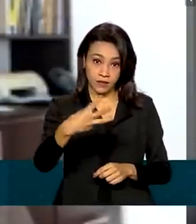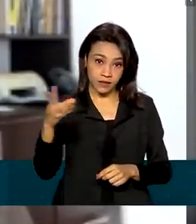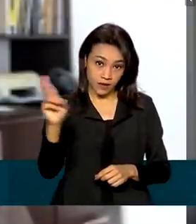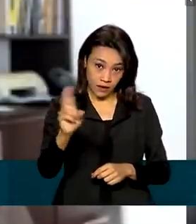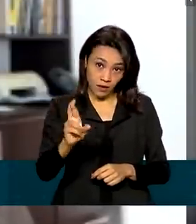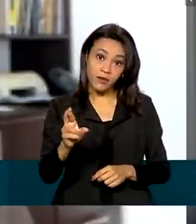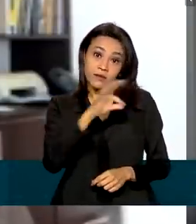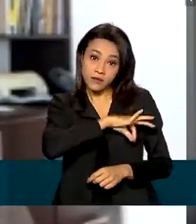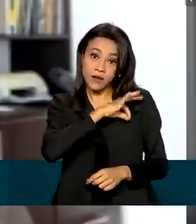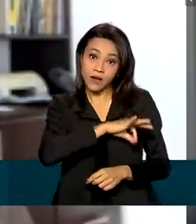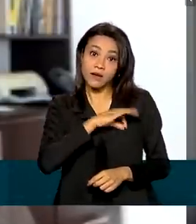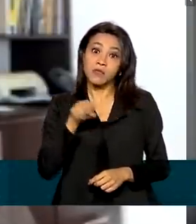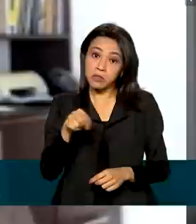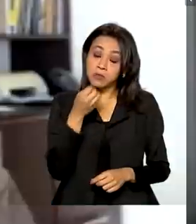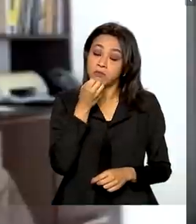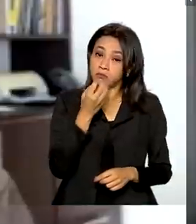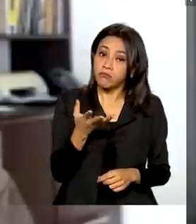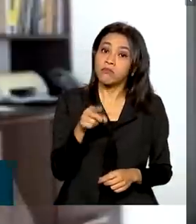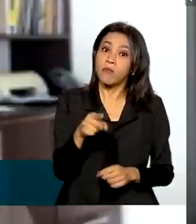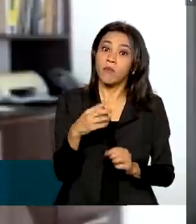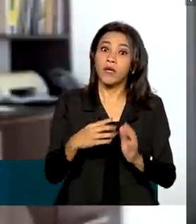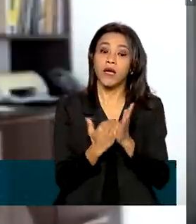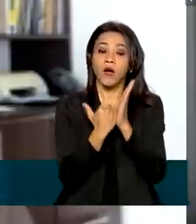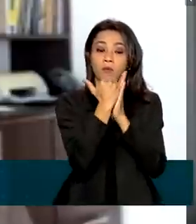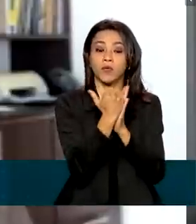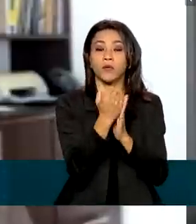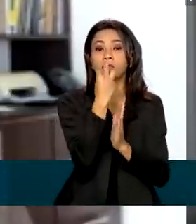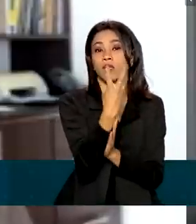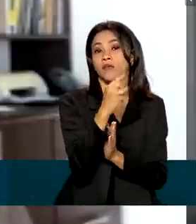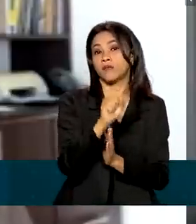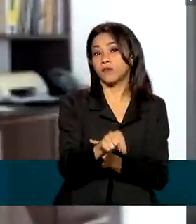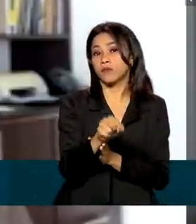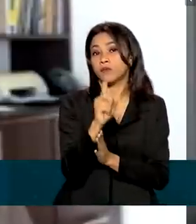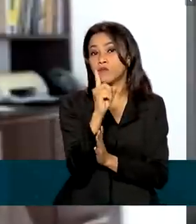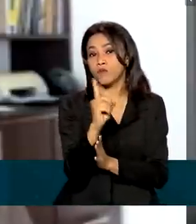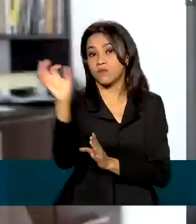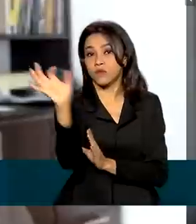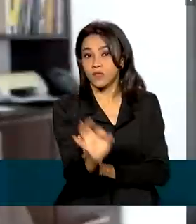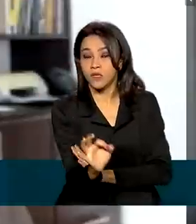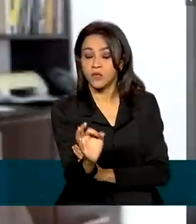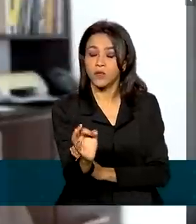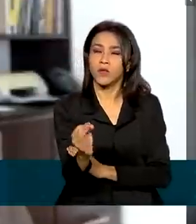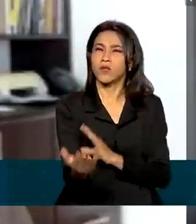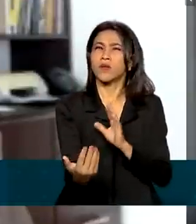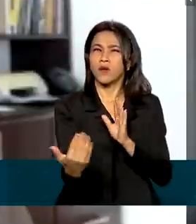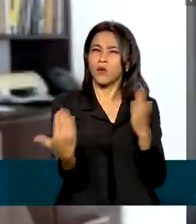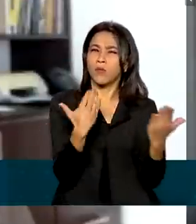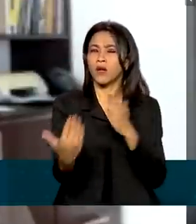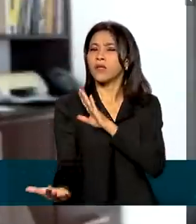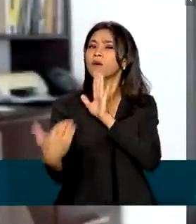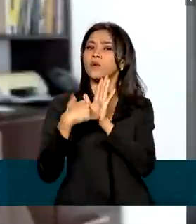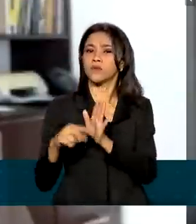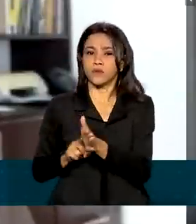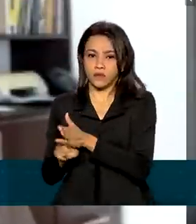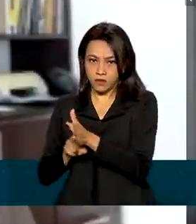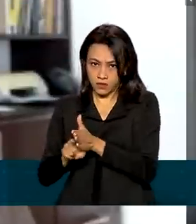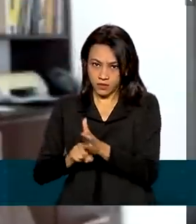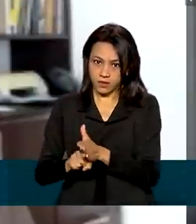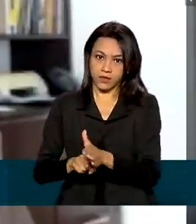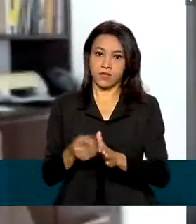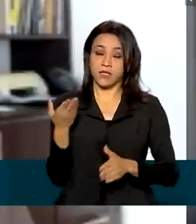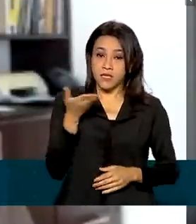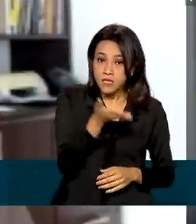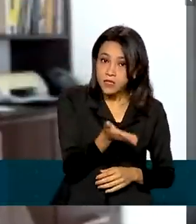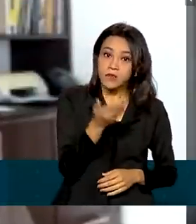fato mostra um certo alento, porque ela cresceu 3,1% em relação à última pesquisa. Então, isso já vinha